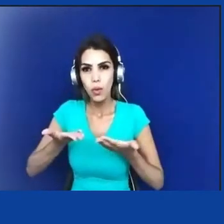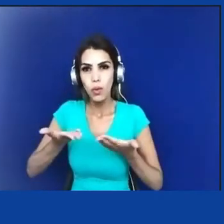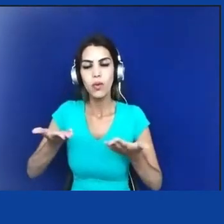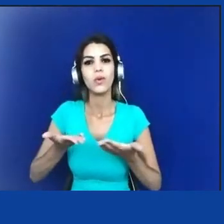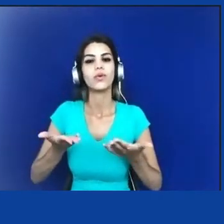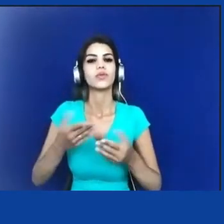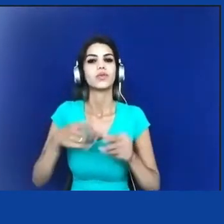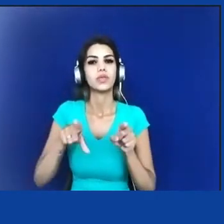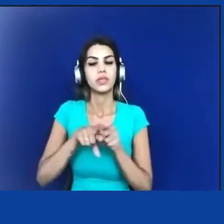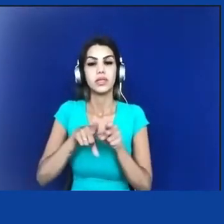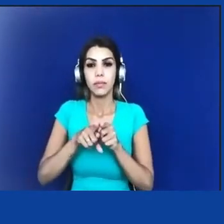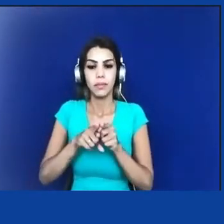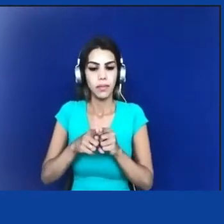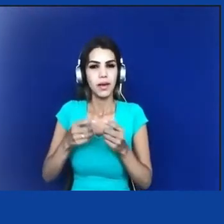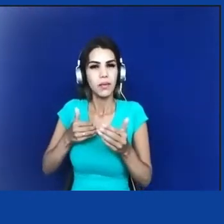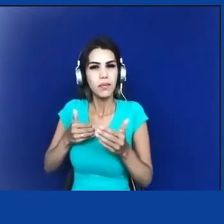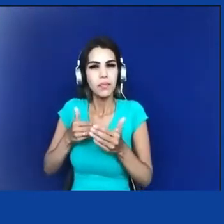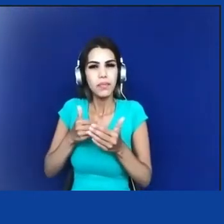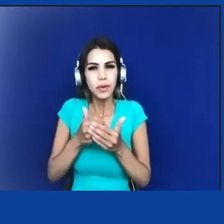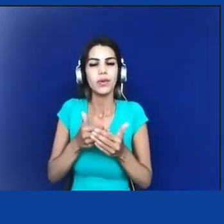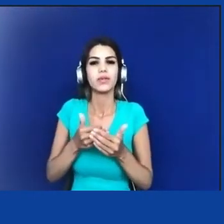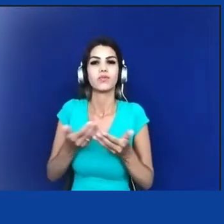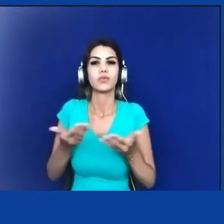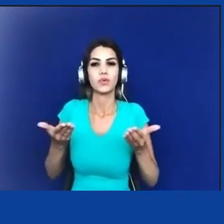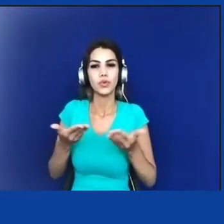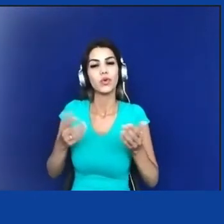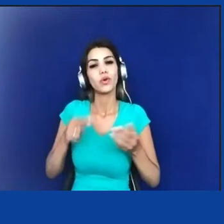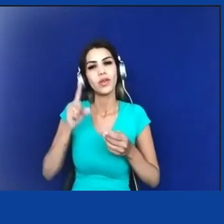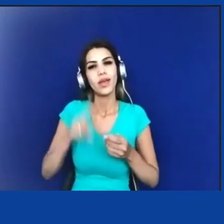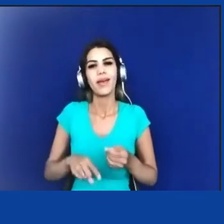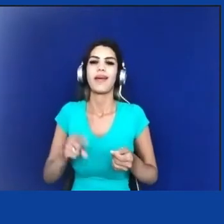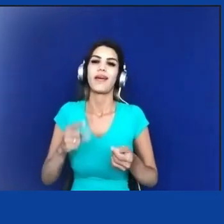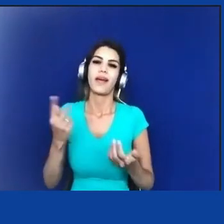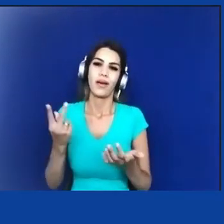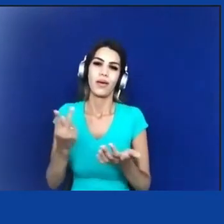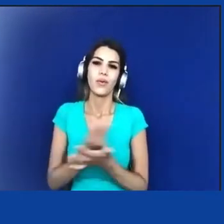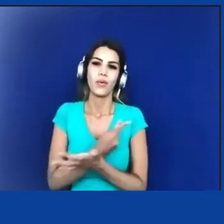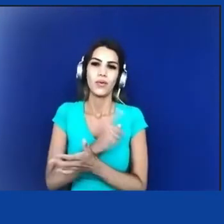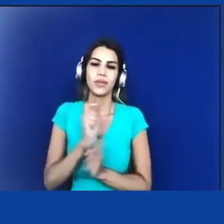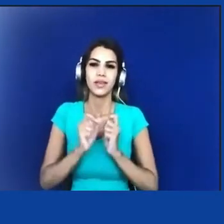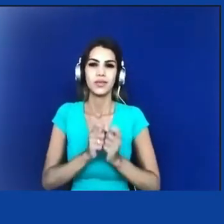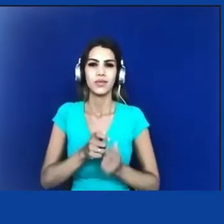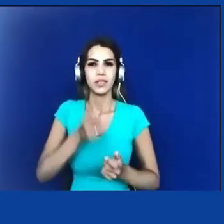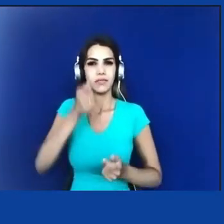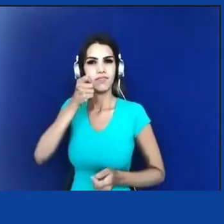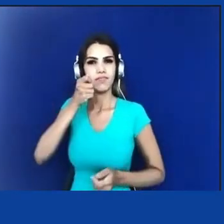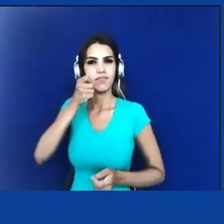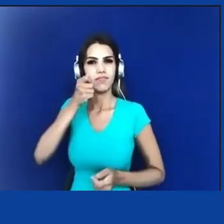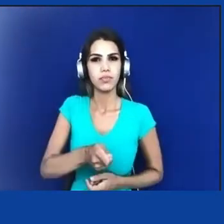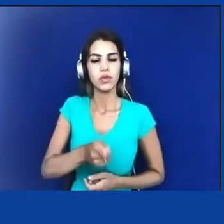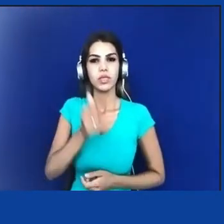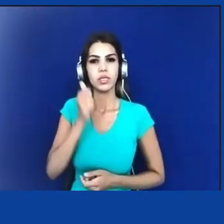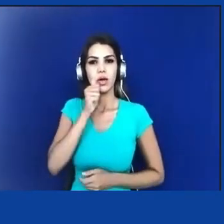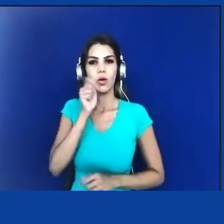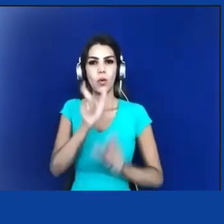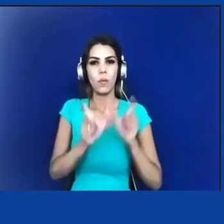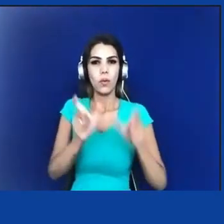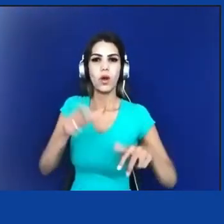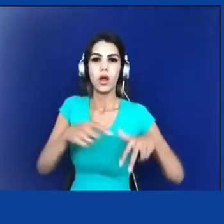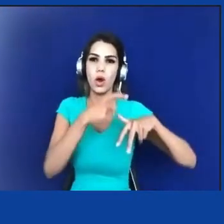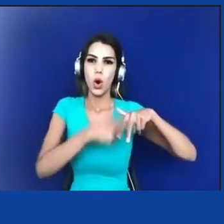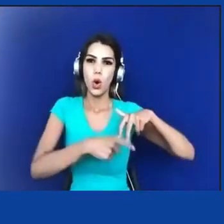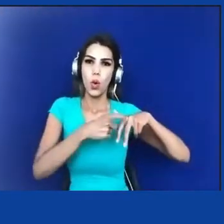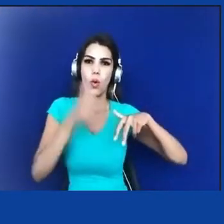atualidade são práticas corriqueiras de imposição aos corpos das mulheres e de imposição